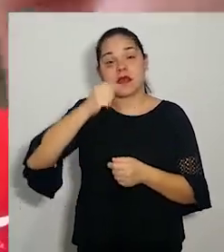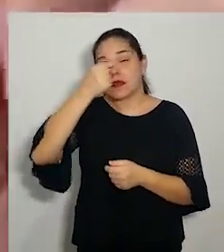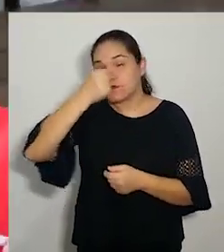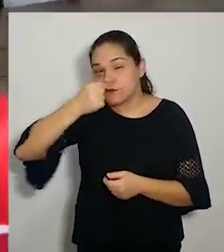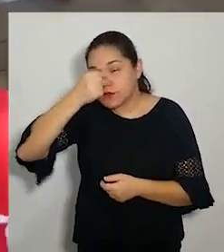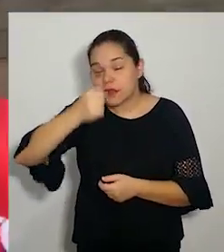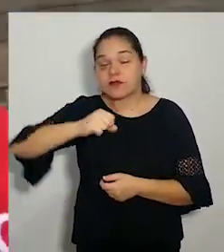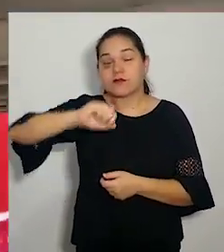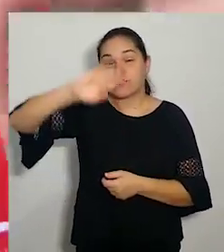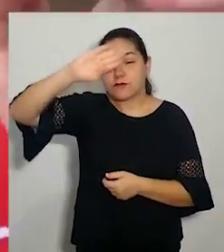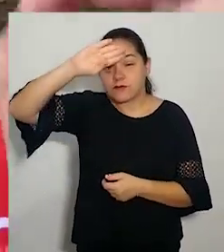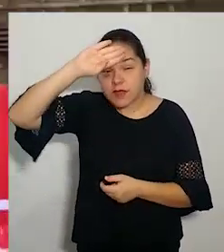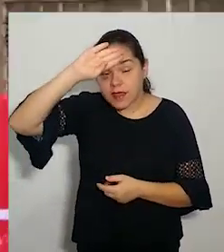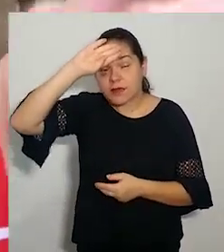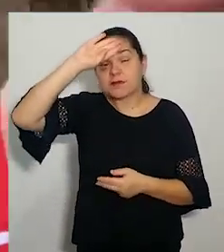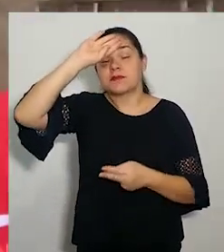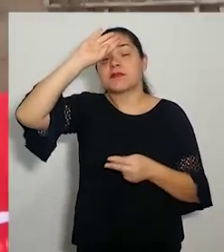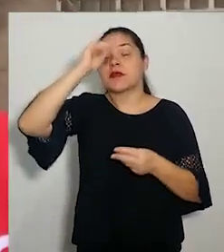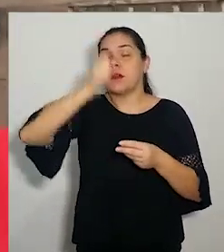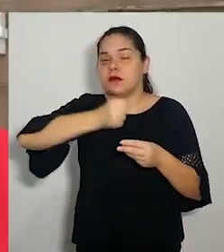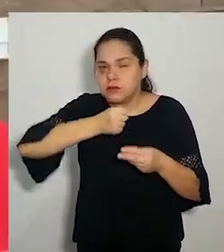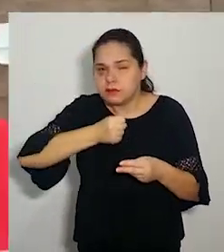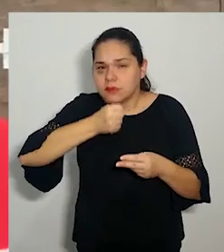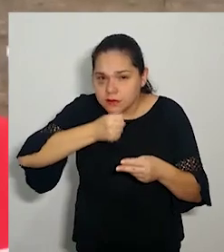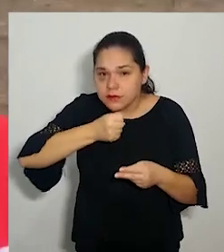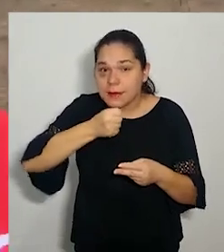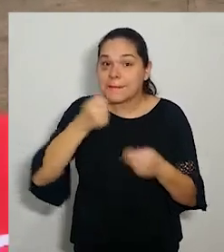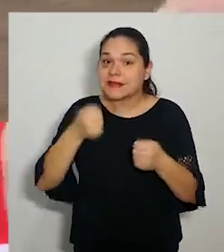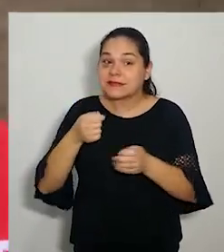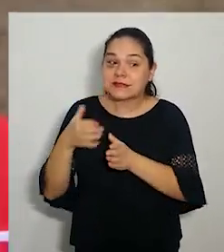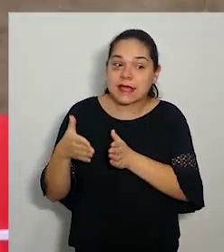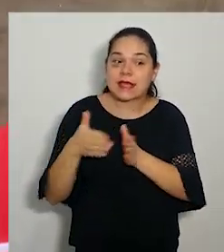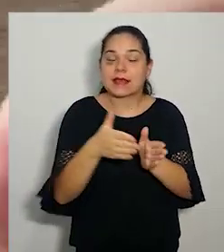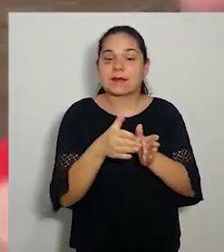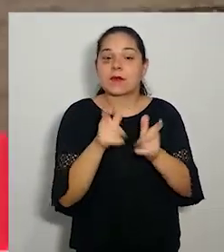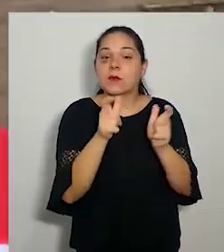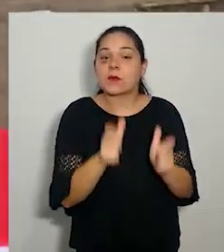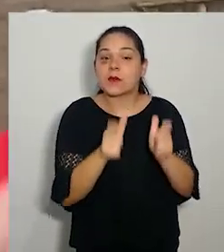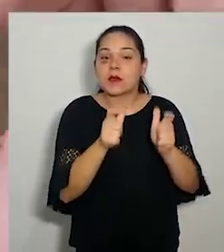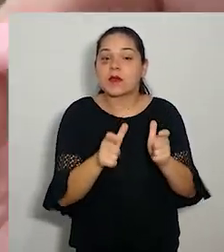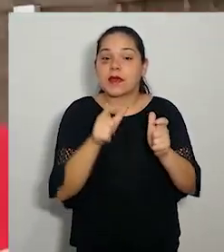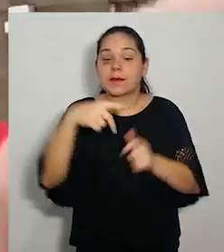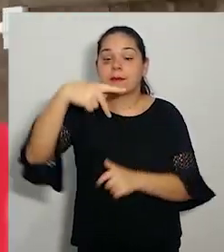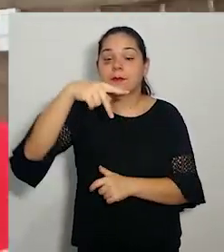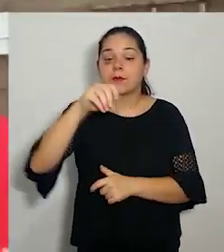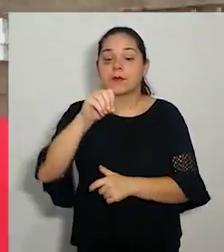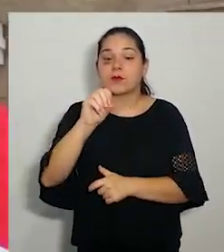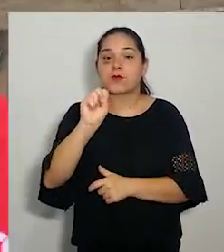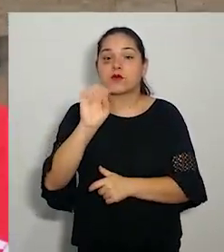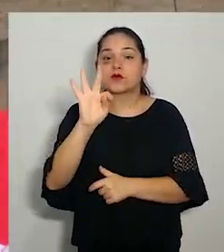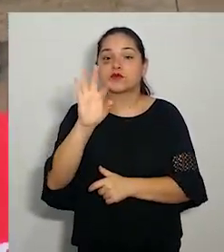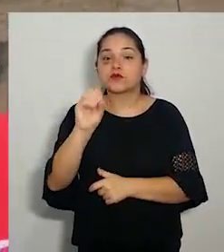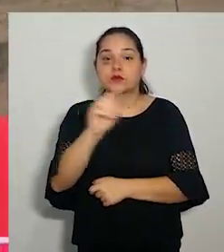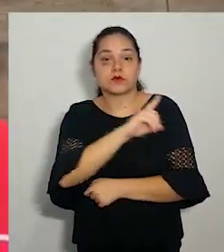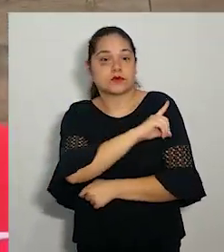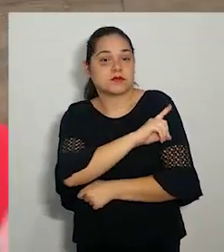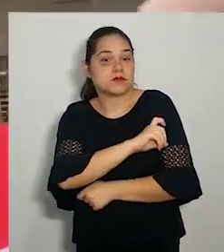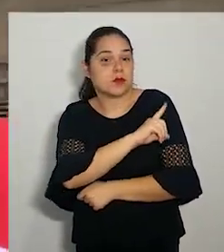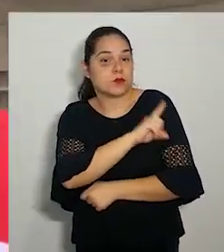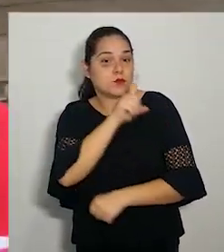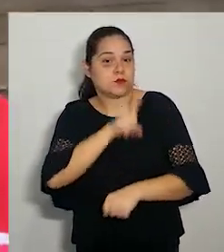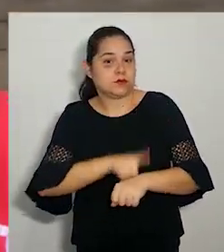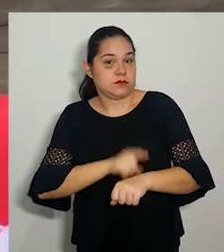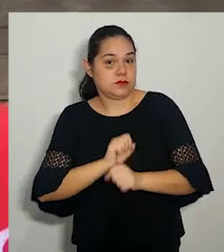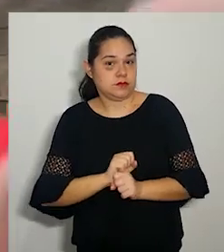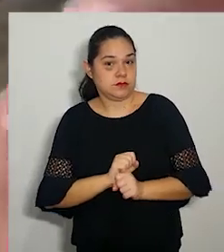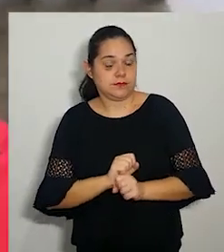cima tosse, deve ser encaminhado a um posto de saúde imediatamente. Se